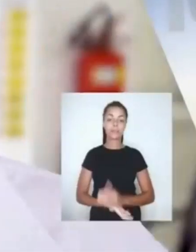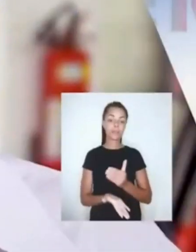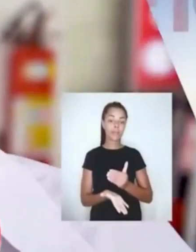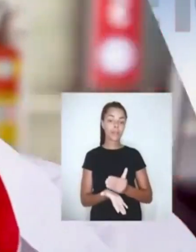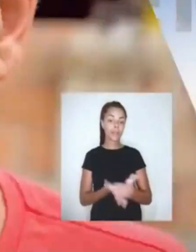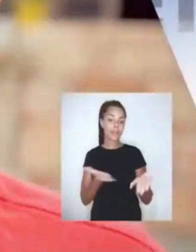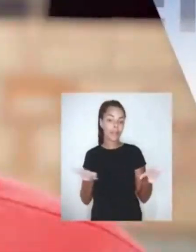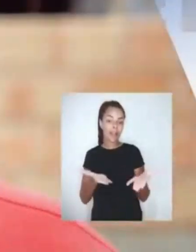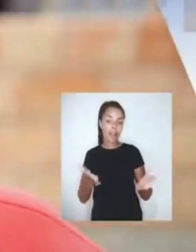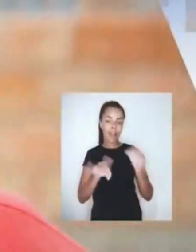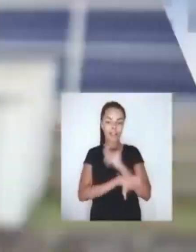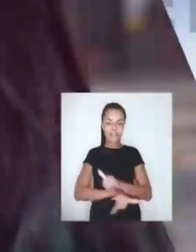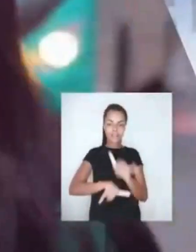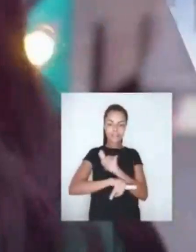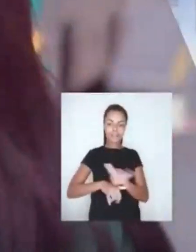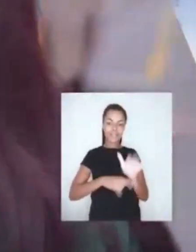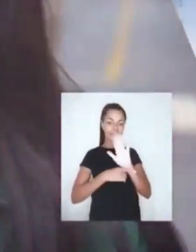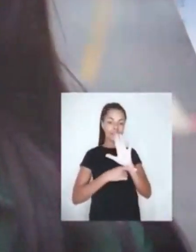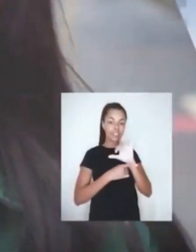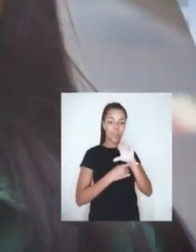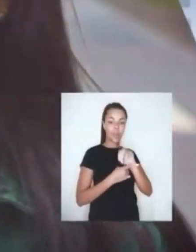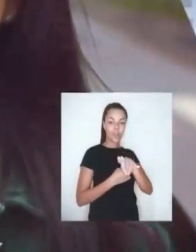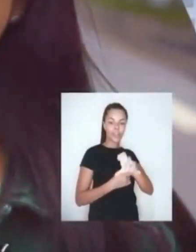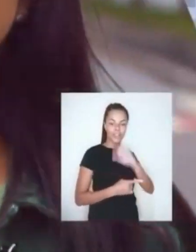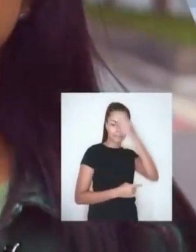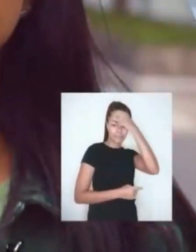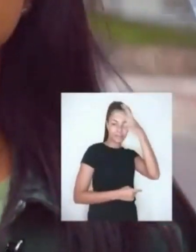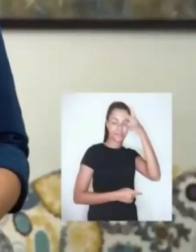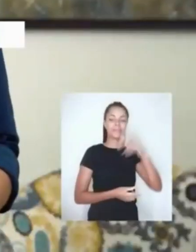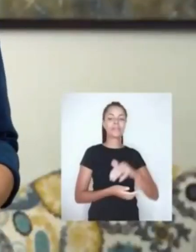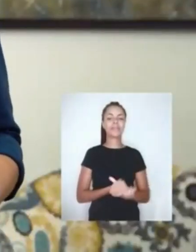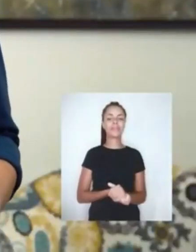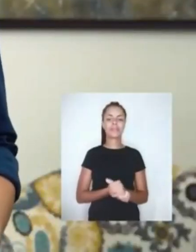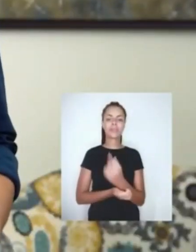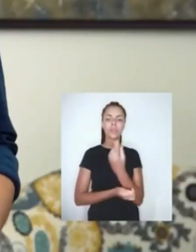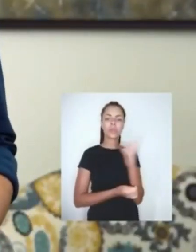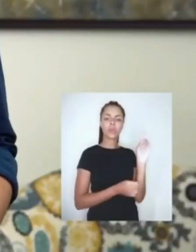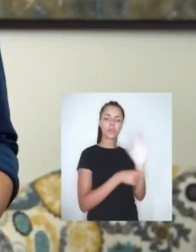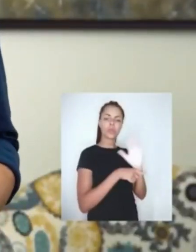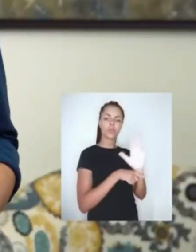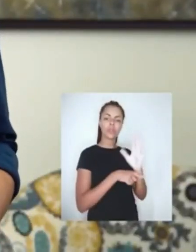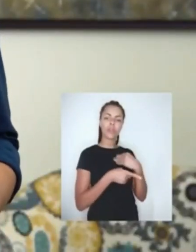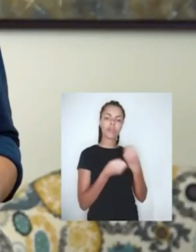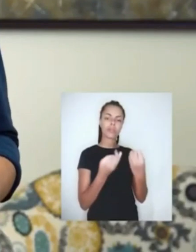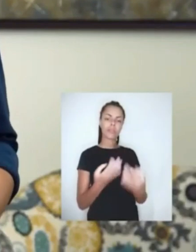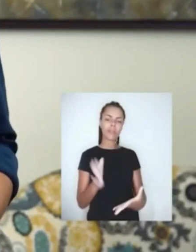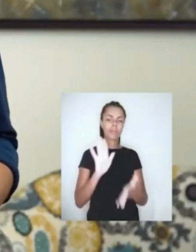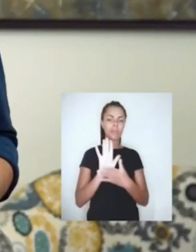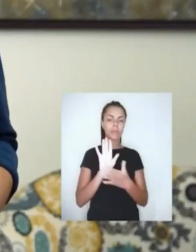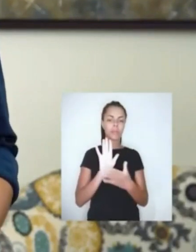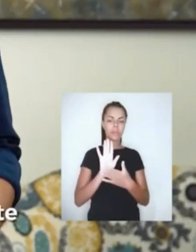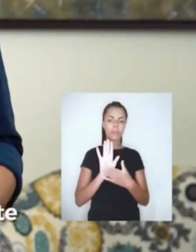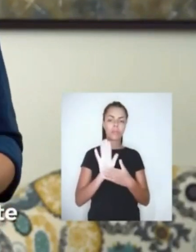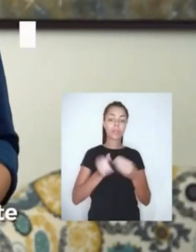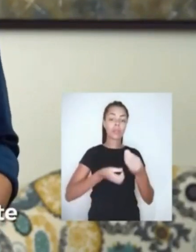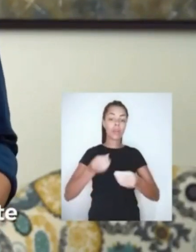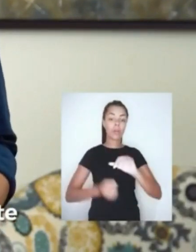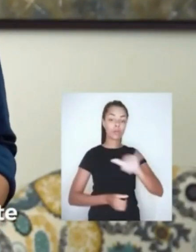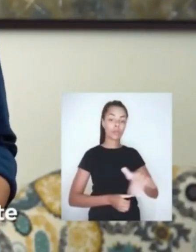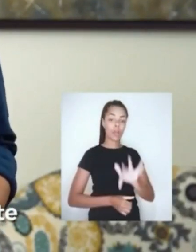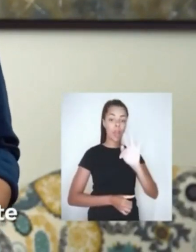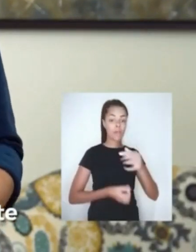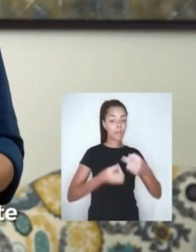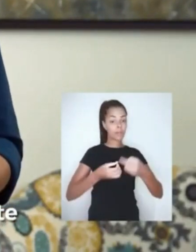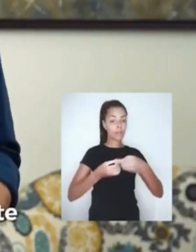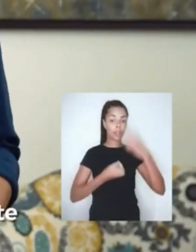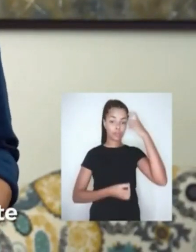Agora é 10, que está começando o programa Ione Prefeita. No nosso último encontro, eu falei sobre o plano de fazer de Juiz de